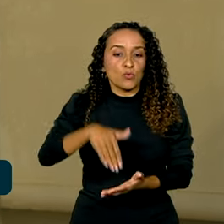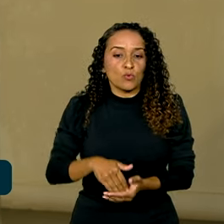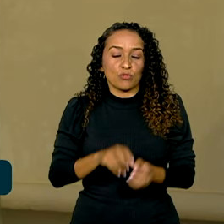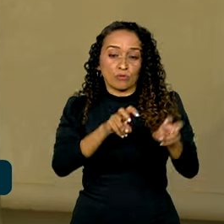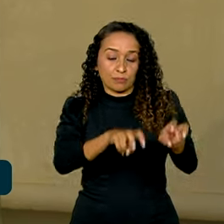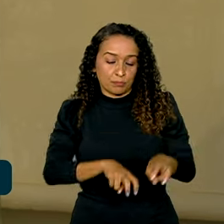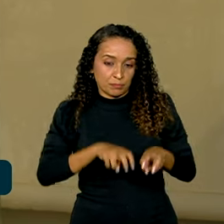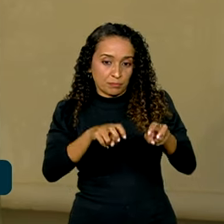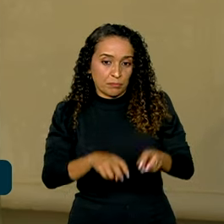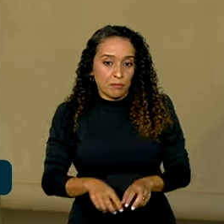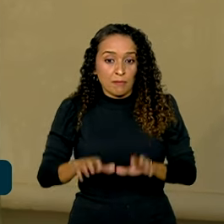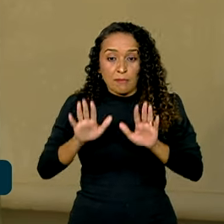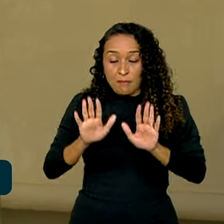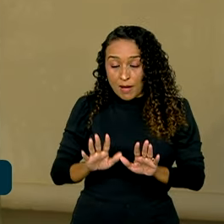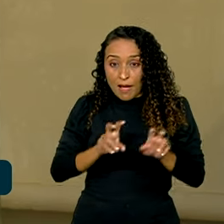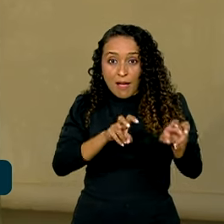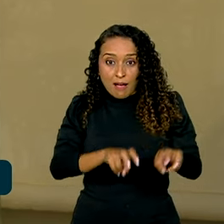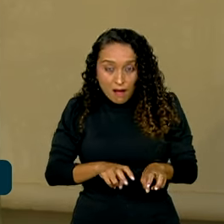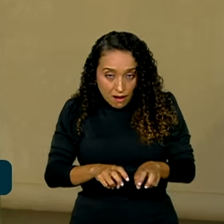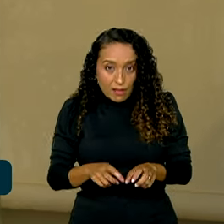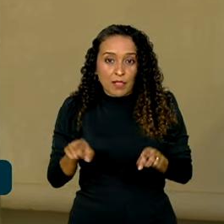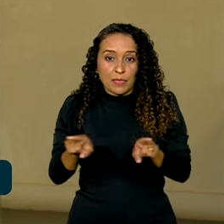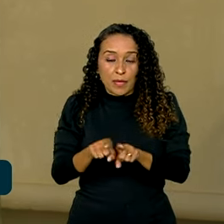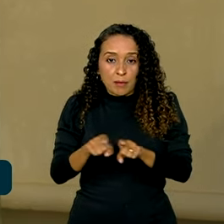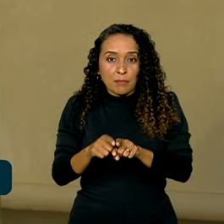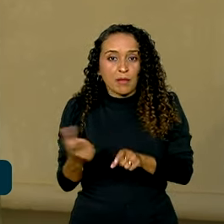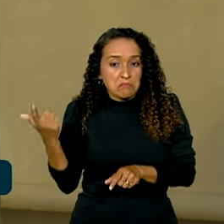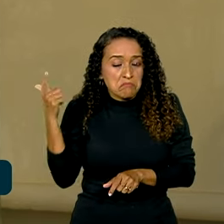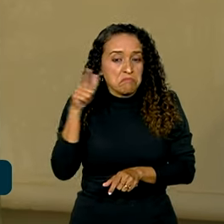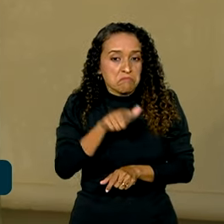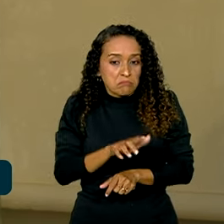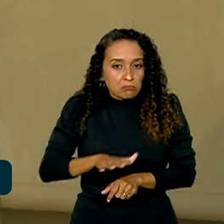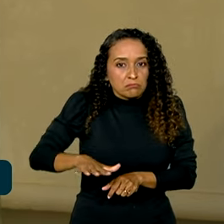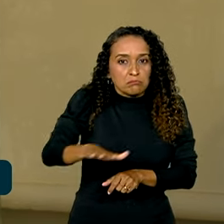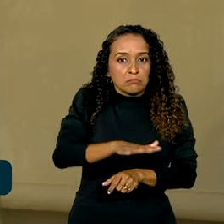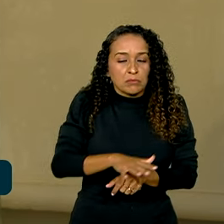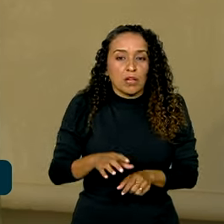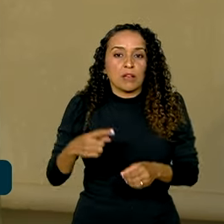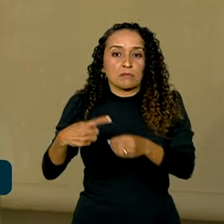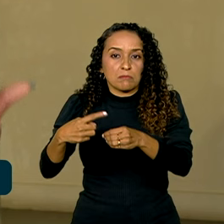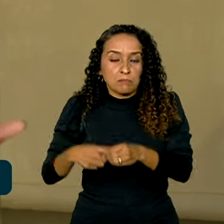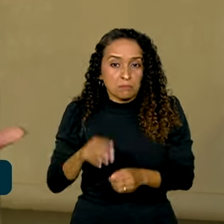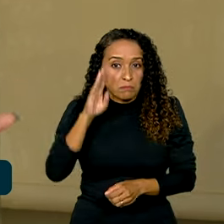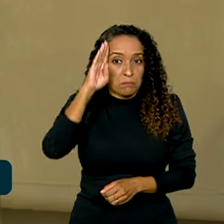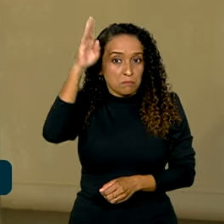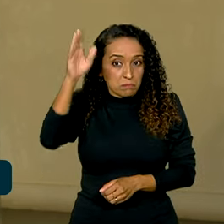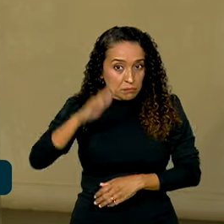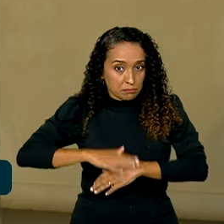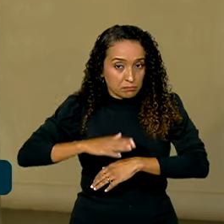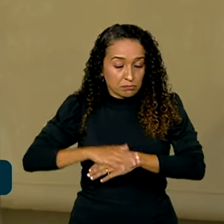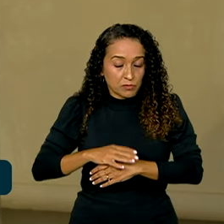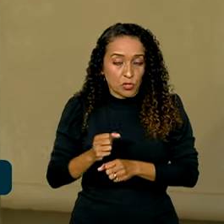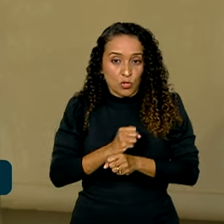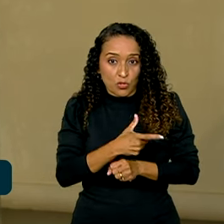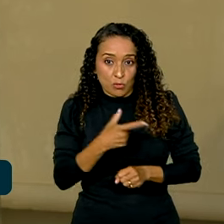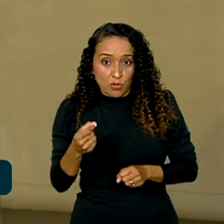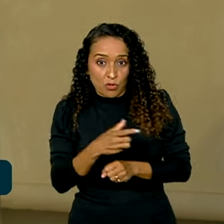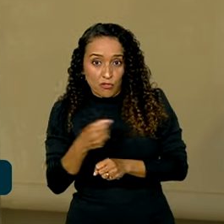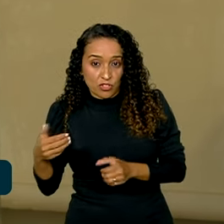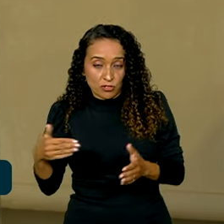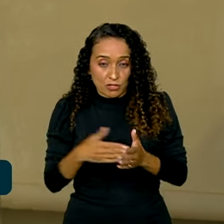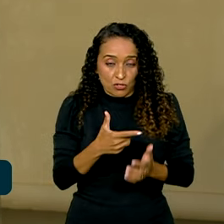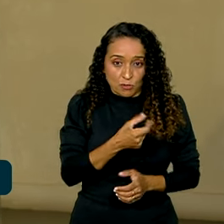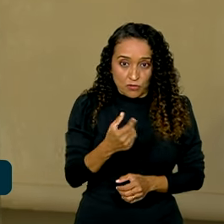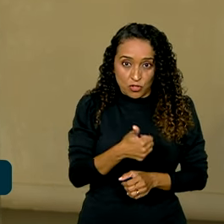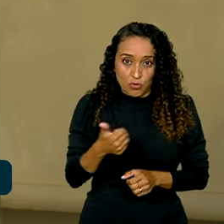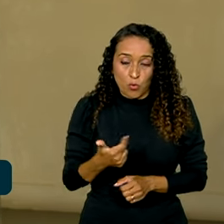agricultura. Mas a agricultura ganhou espaço entre os municípios como atividade principal de 2020 para 2021. Outro